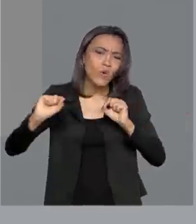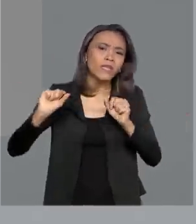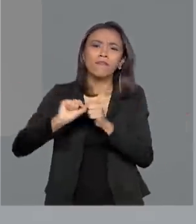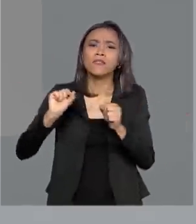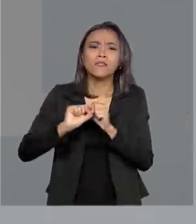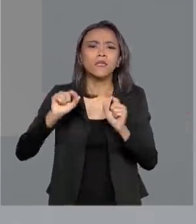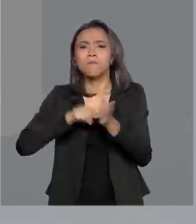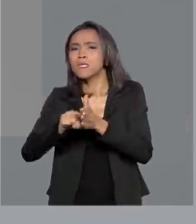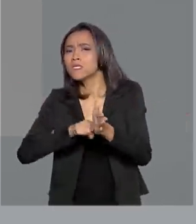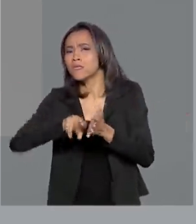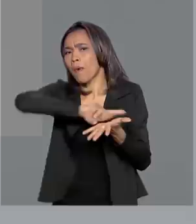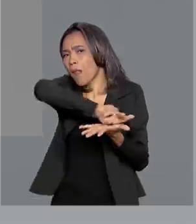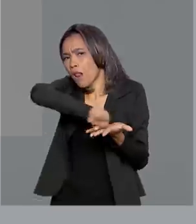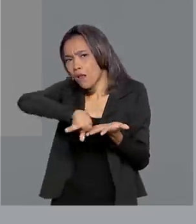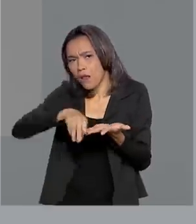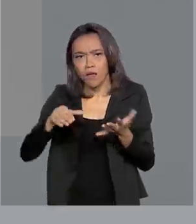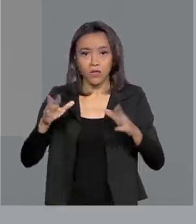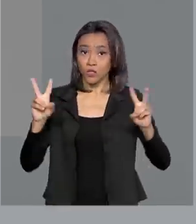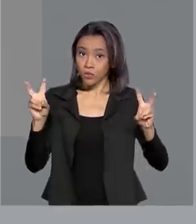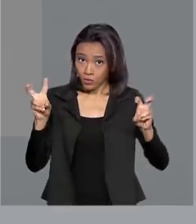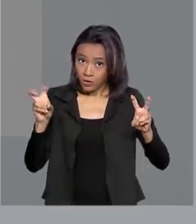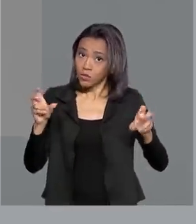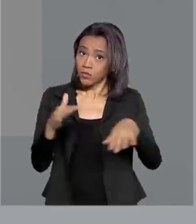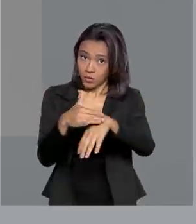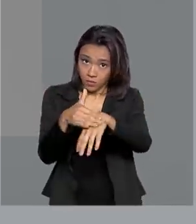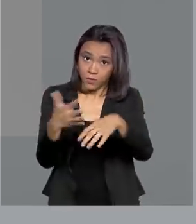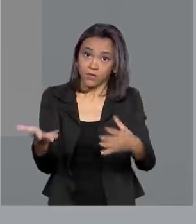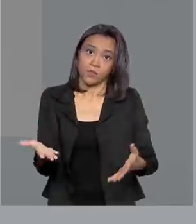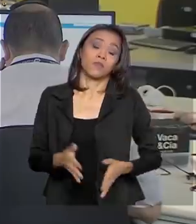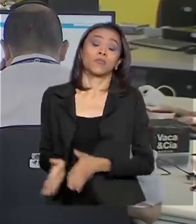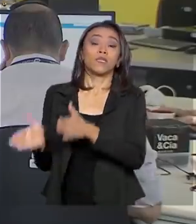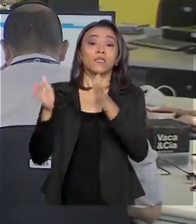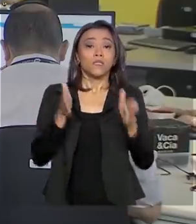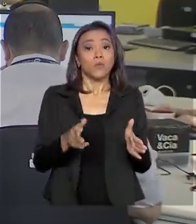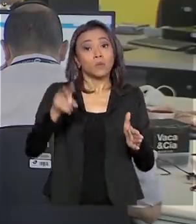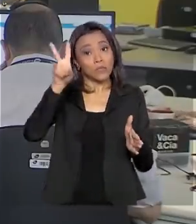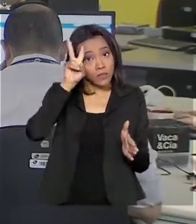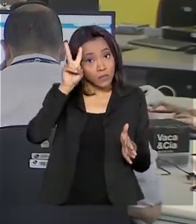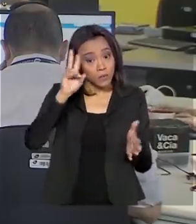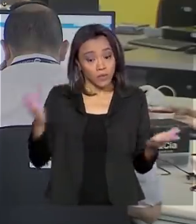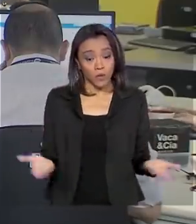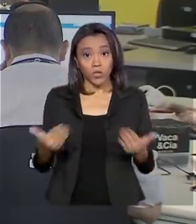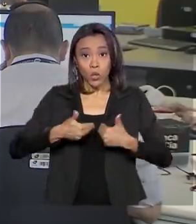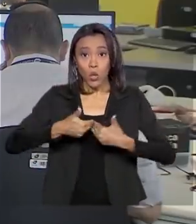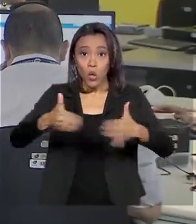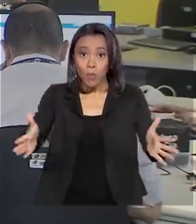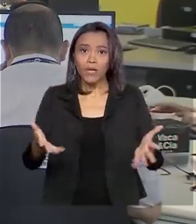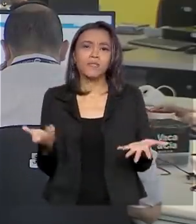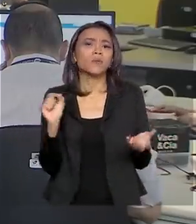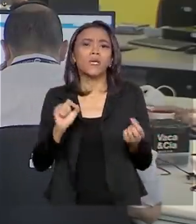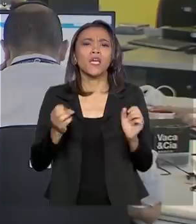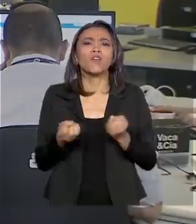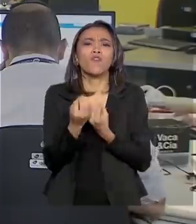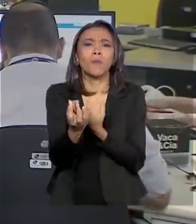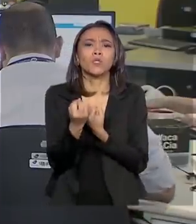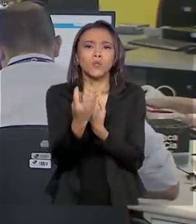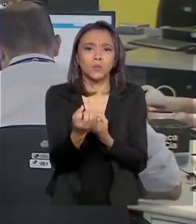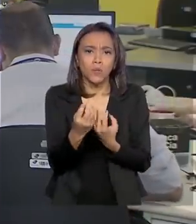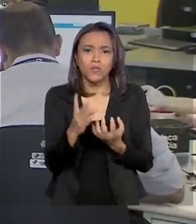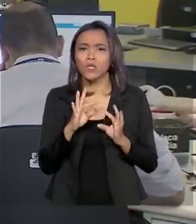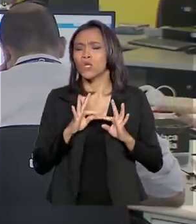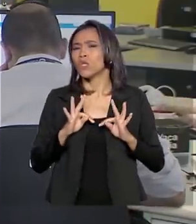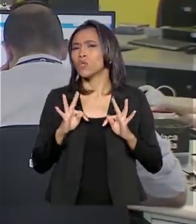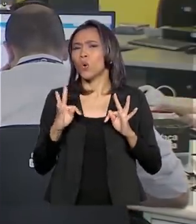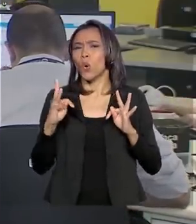combate à doença. E a partir desta segunda-feira, o Ministério da Saúde inicia um novo fluxo de informações. Todas as